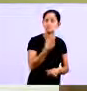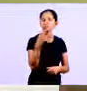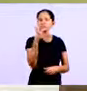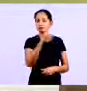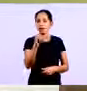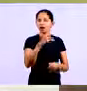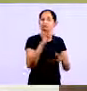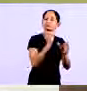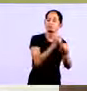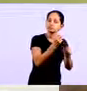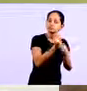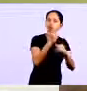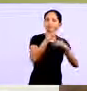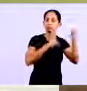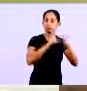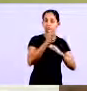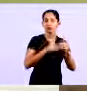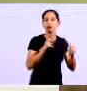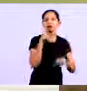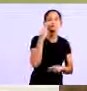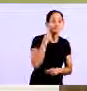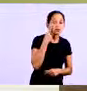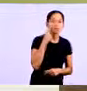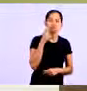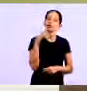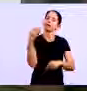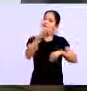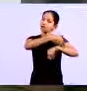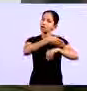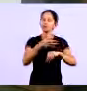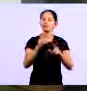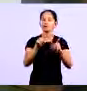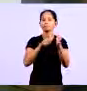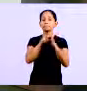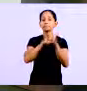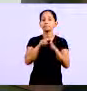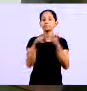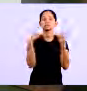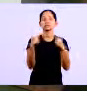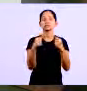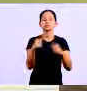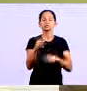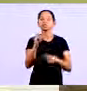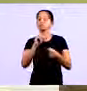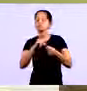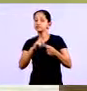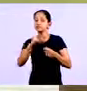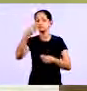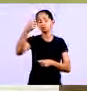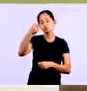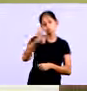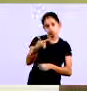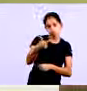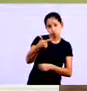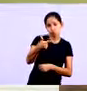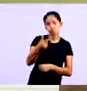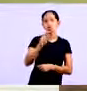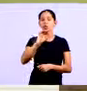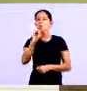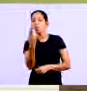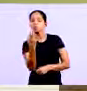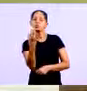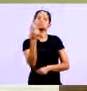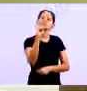ritório de contabilidade Para as empresas A quem ele atende Essa pesquisa De ser feita Em no mínimo duas Ou até Cinco